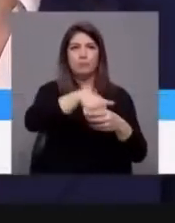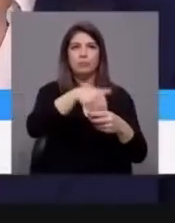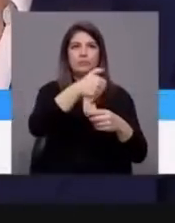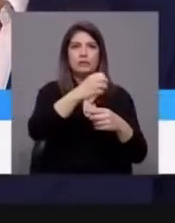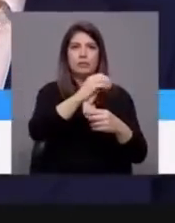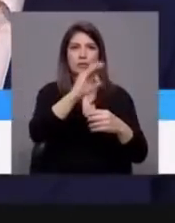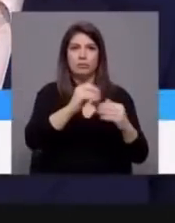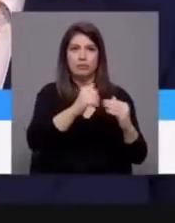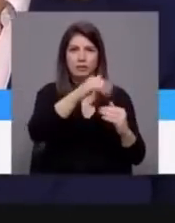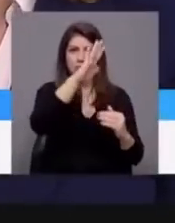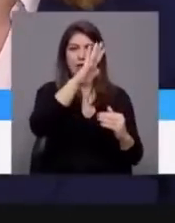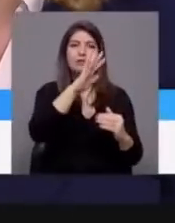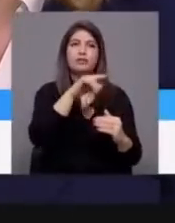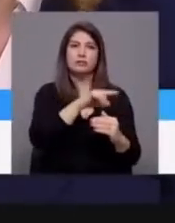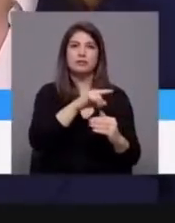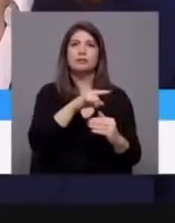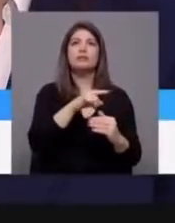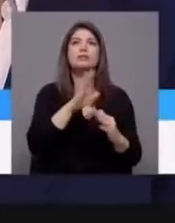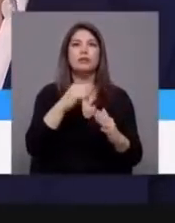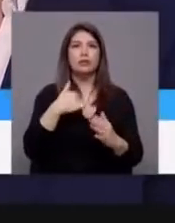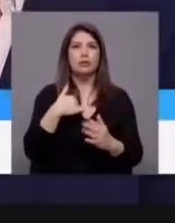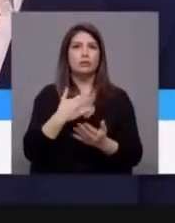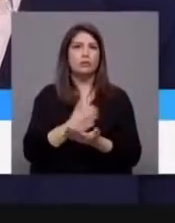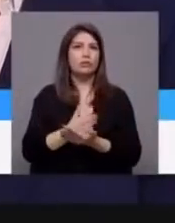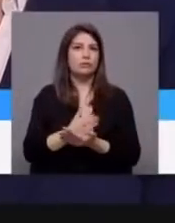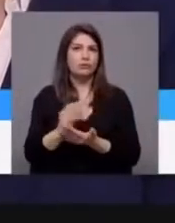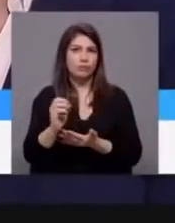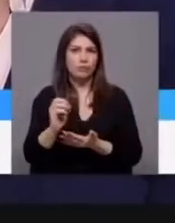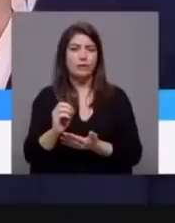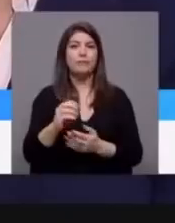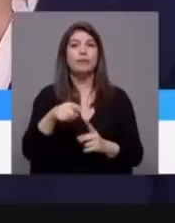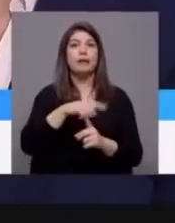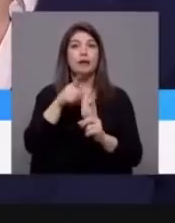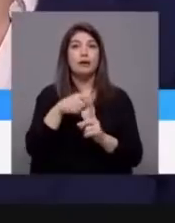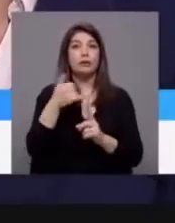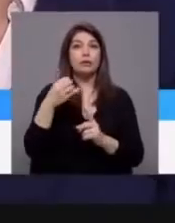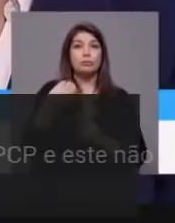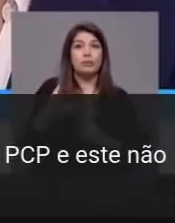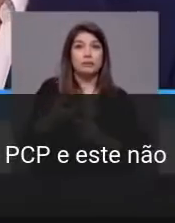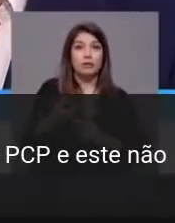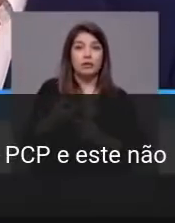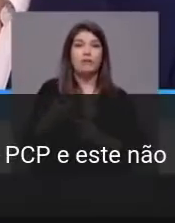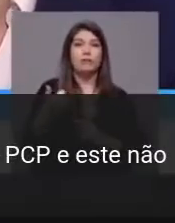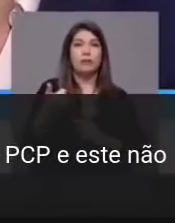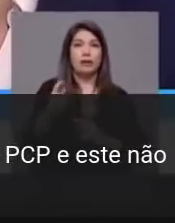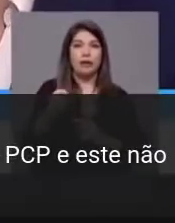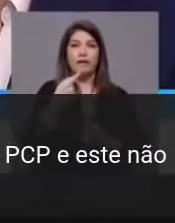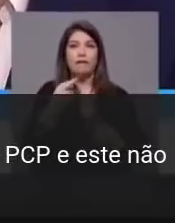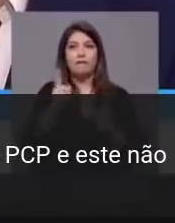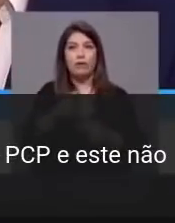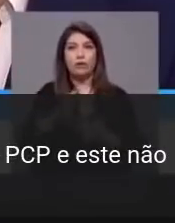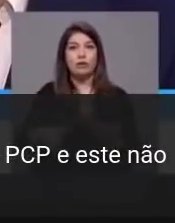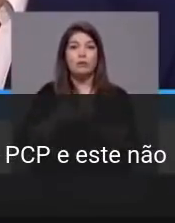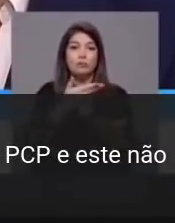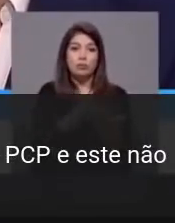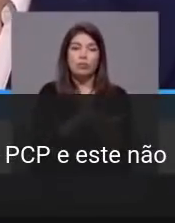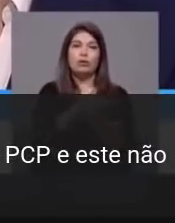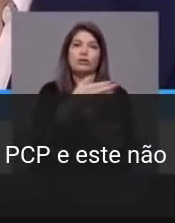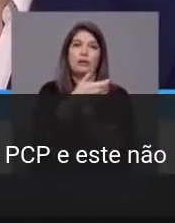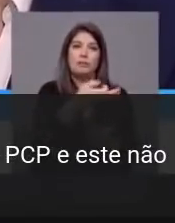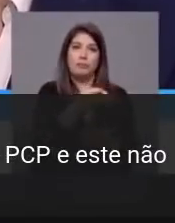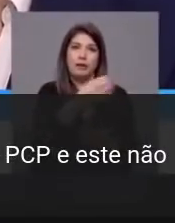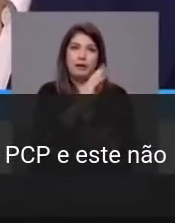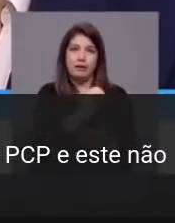chamar empecilhos à esquerda, não hesitei. Em 2019, o Bloco de Esquerda voltou a propor ao Partido Socialista um acordo,